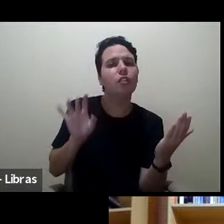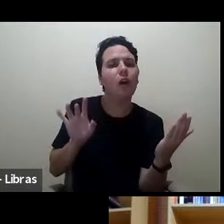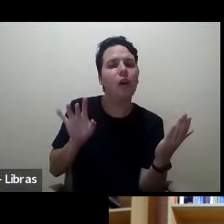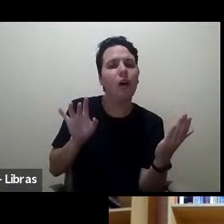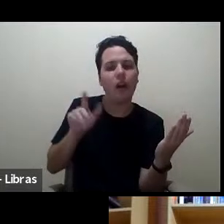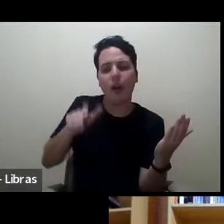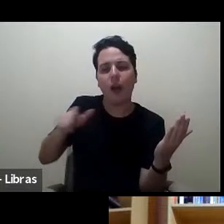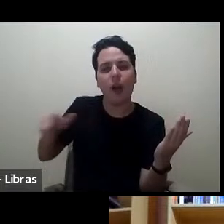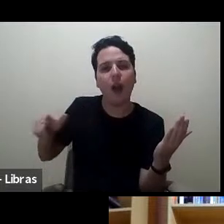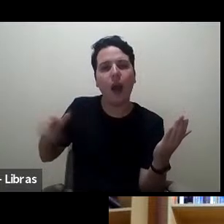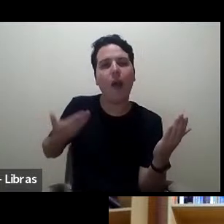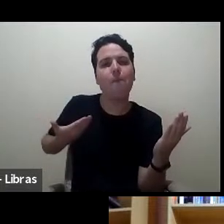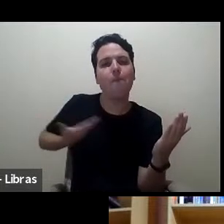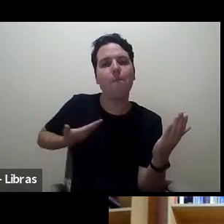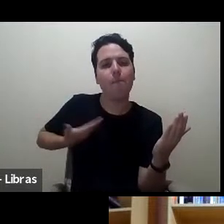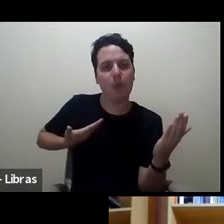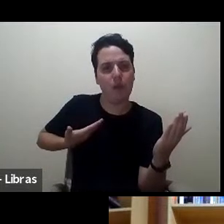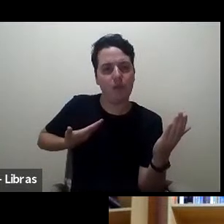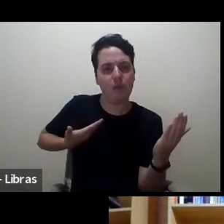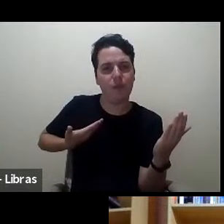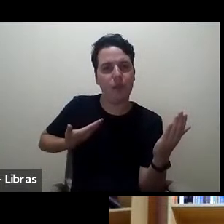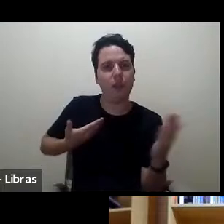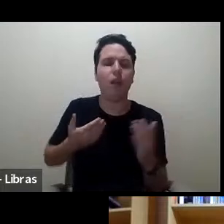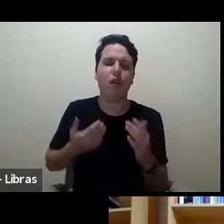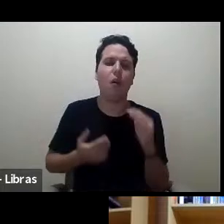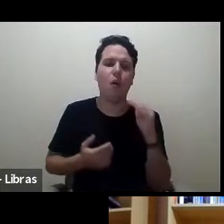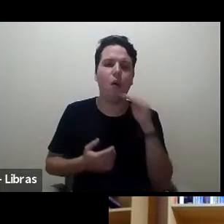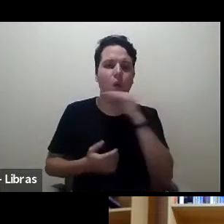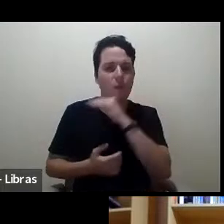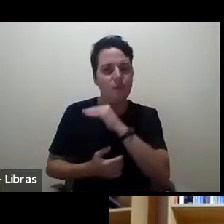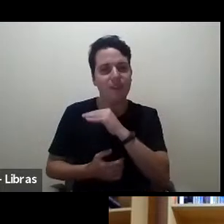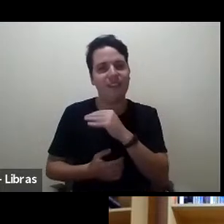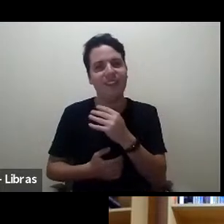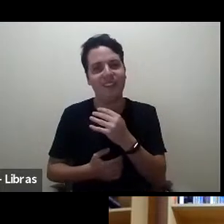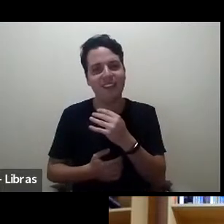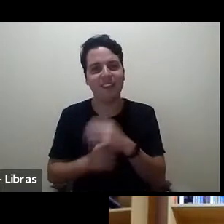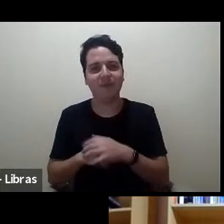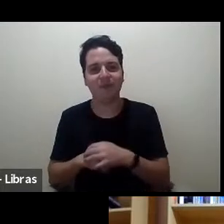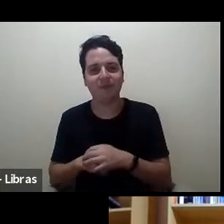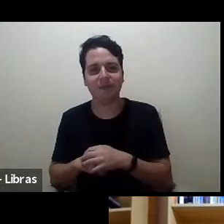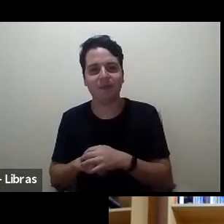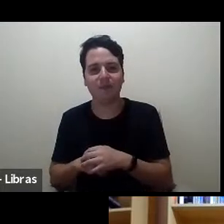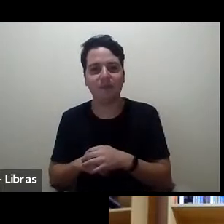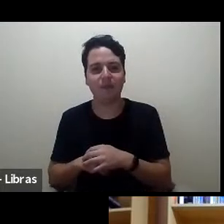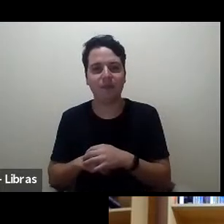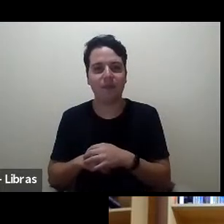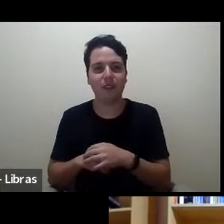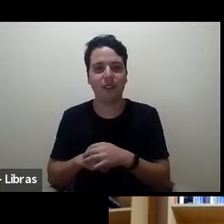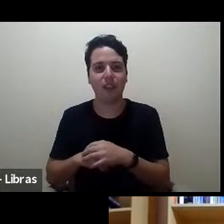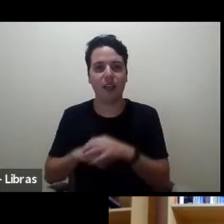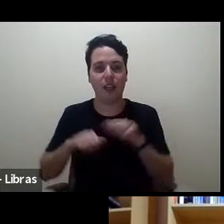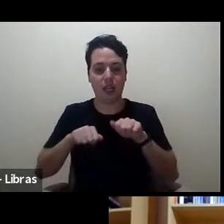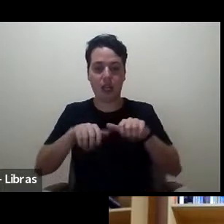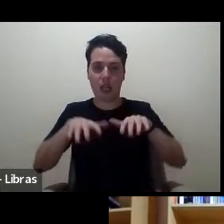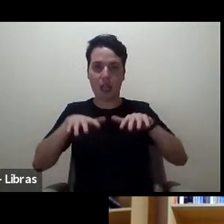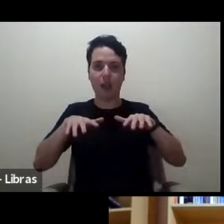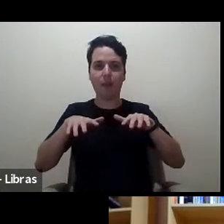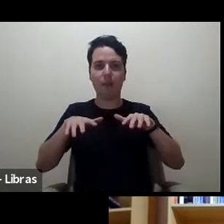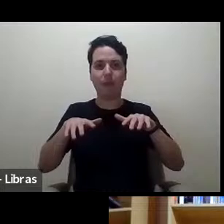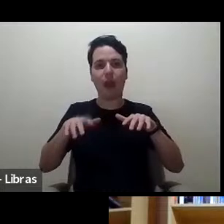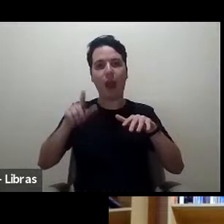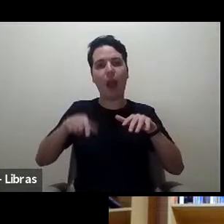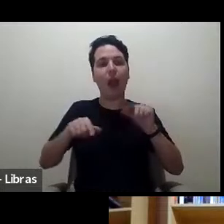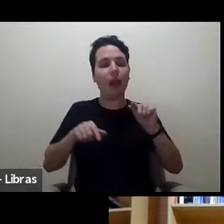nossos colegas. Claramente, a audiência privilegiada é do autor ou